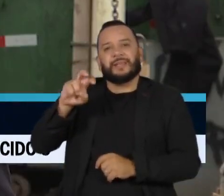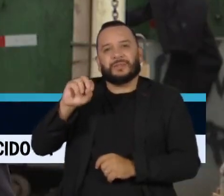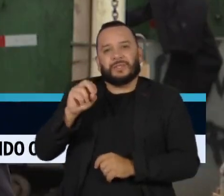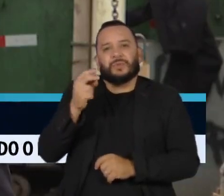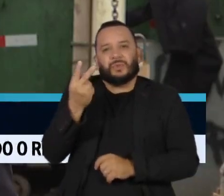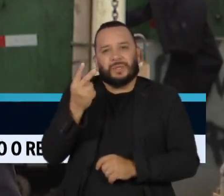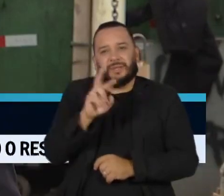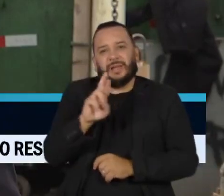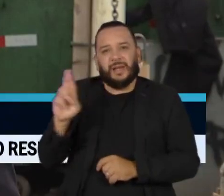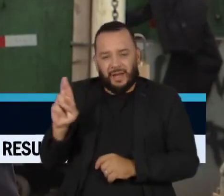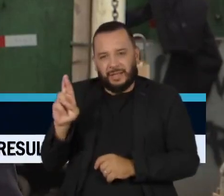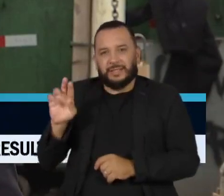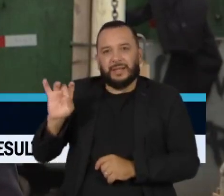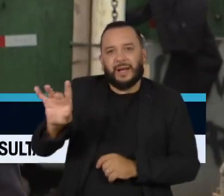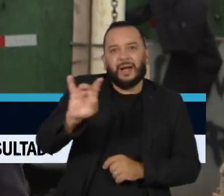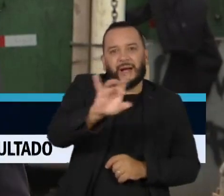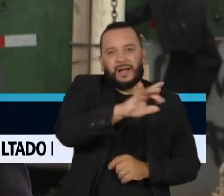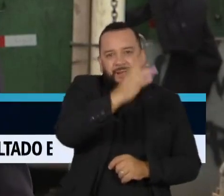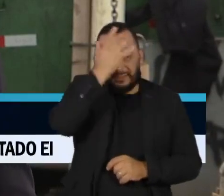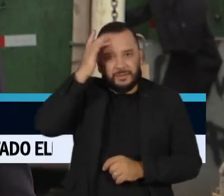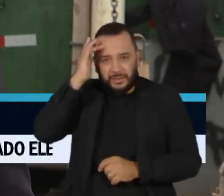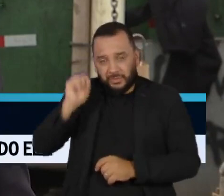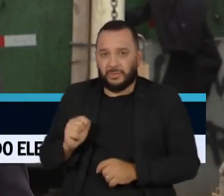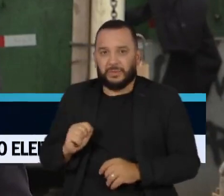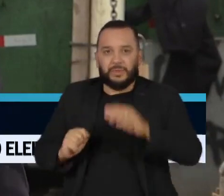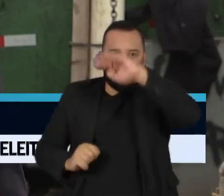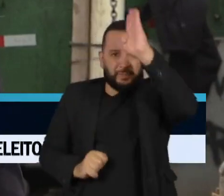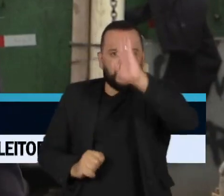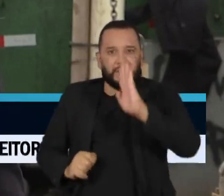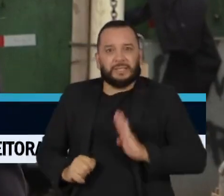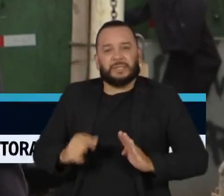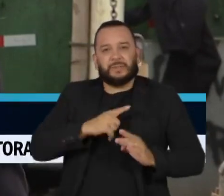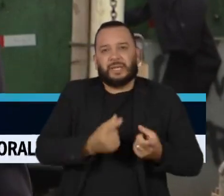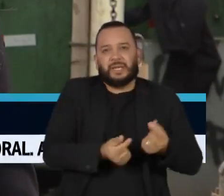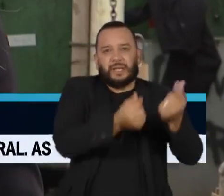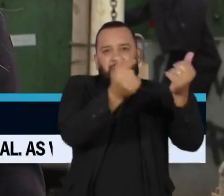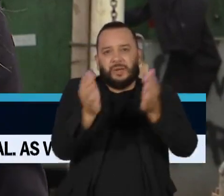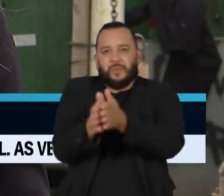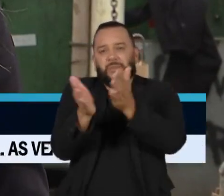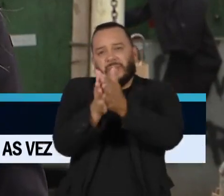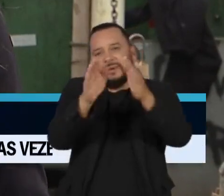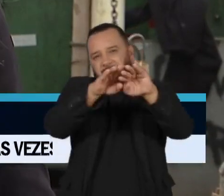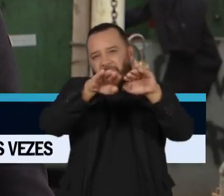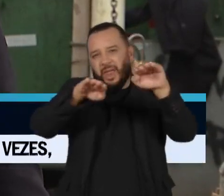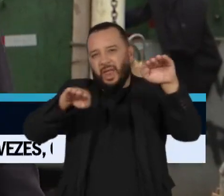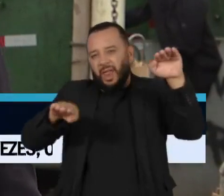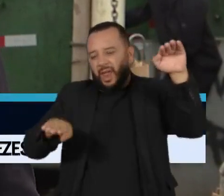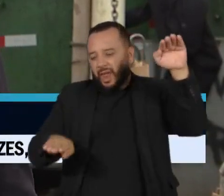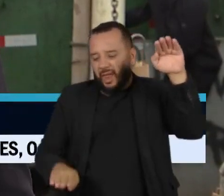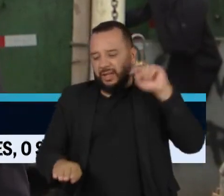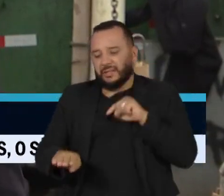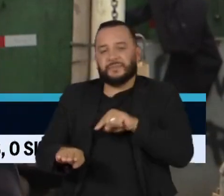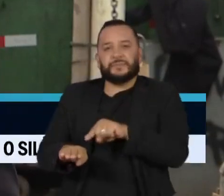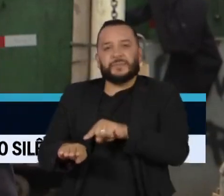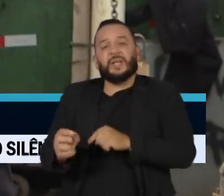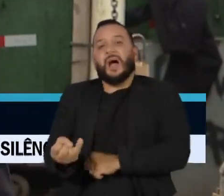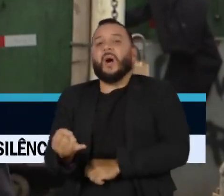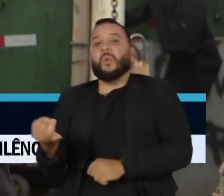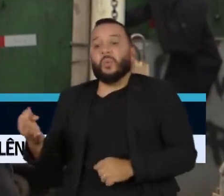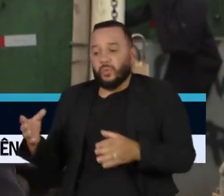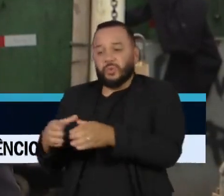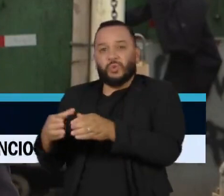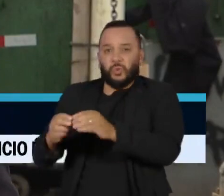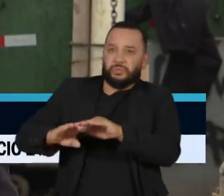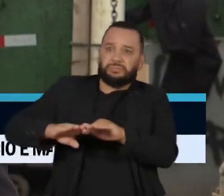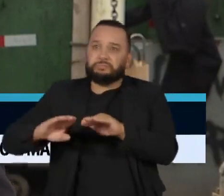Num país com desigualdades profundas e persistentes como o Brasil, a pobreza atinge alguns grupos de maneira mais